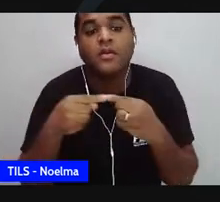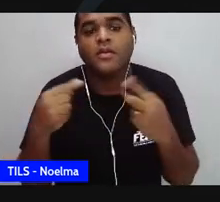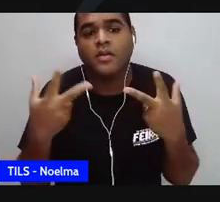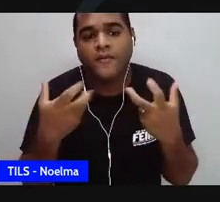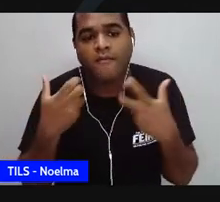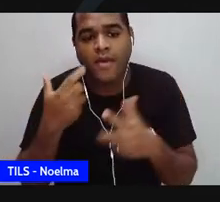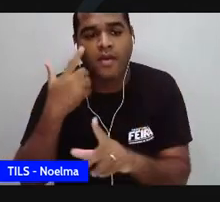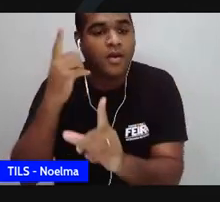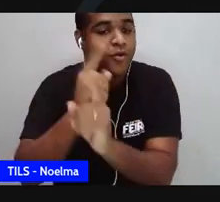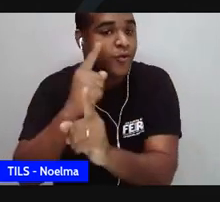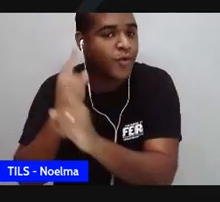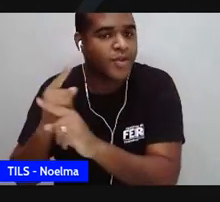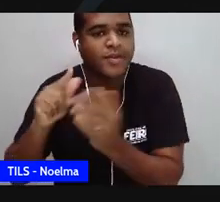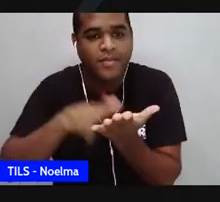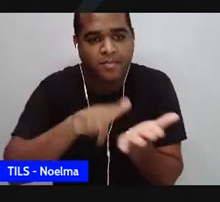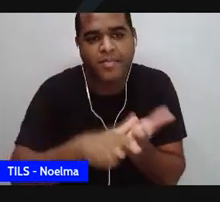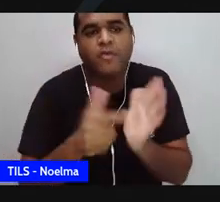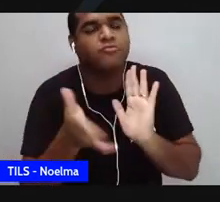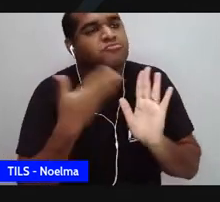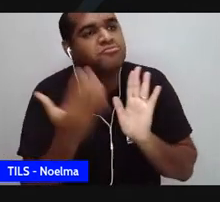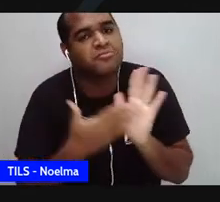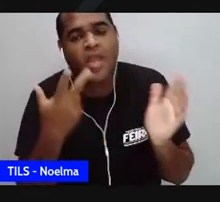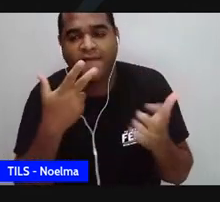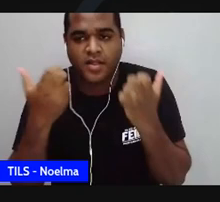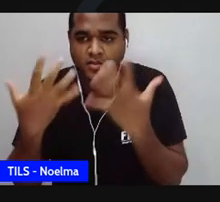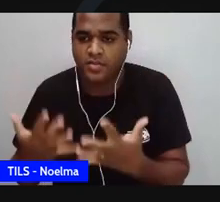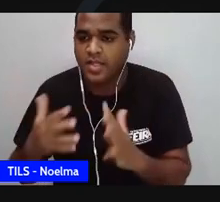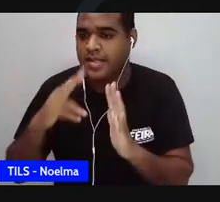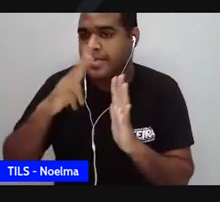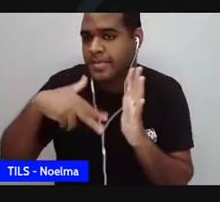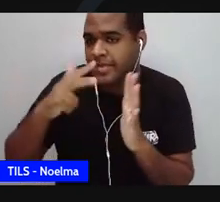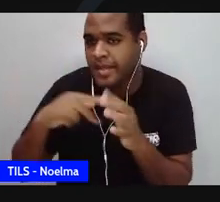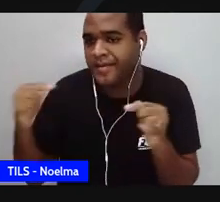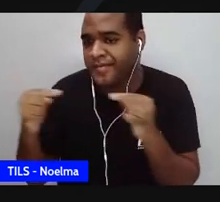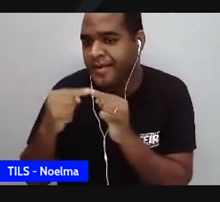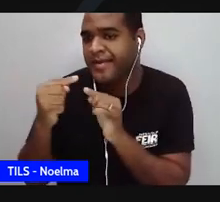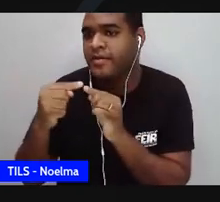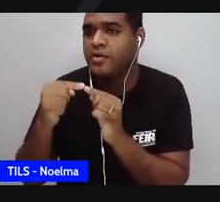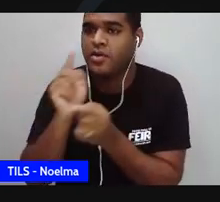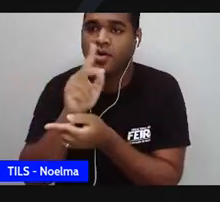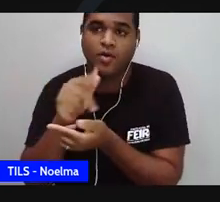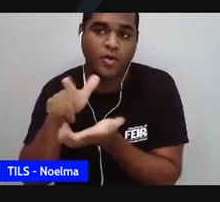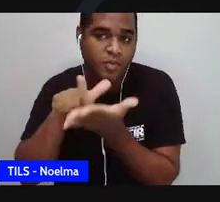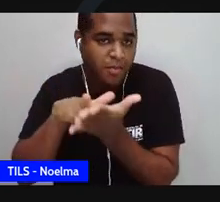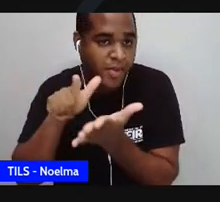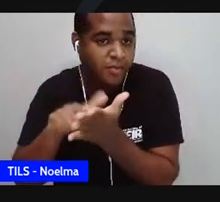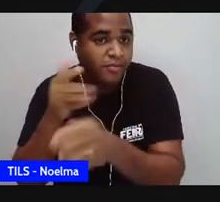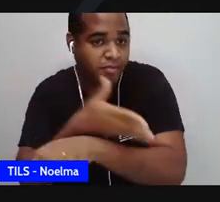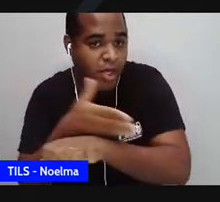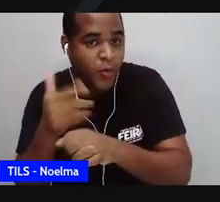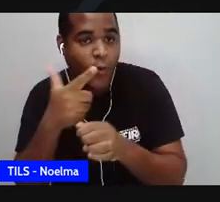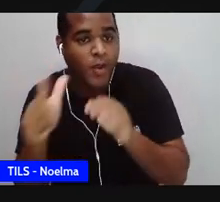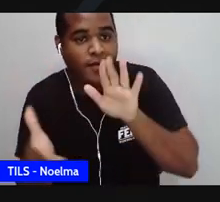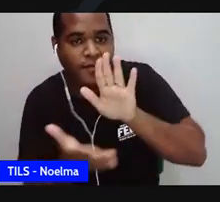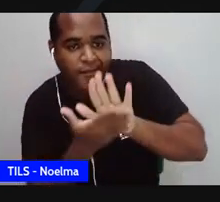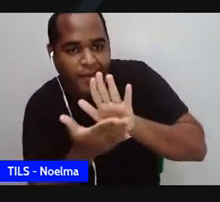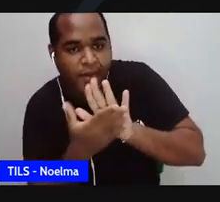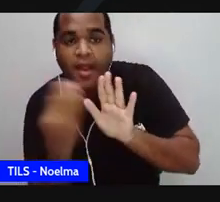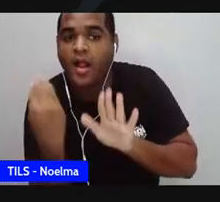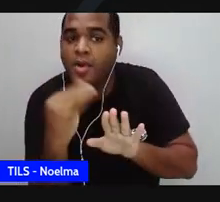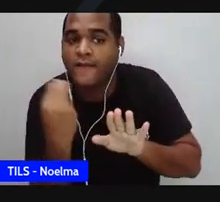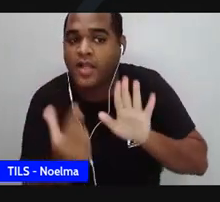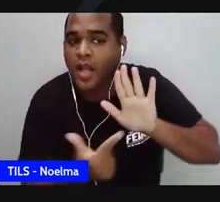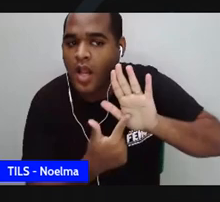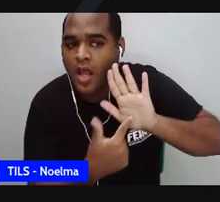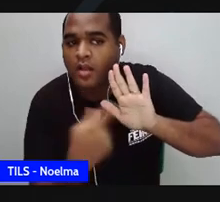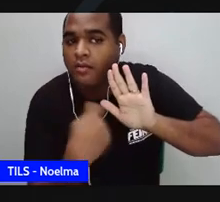encontrava um papelzinho, um livrinho, uma coisa assim, ela ia lendo um papelzinho branco limpo de um lado, o espeto do outro, ela aproveitava o lado